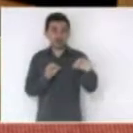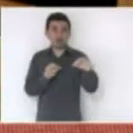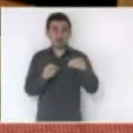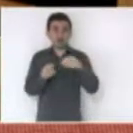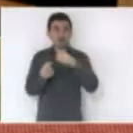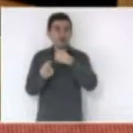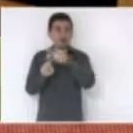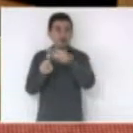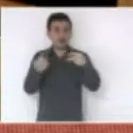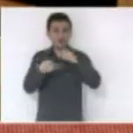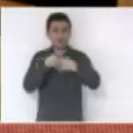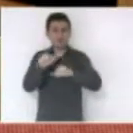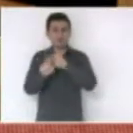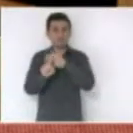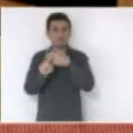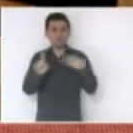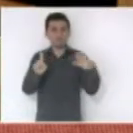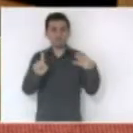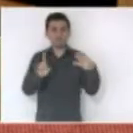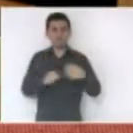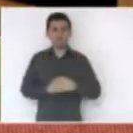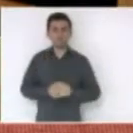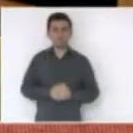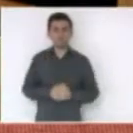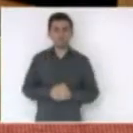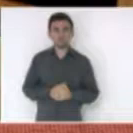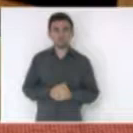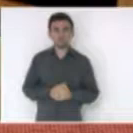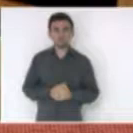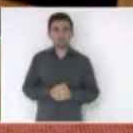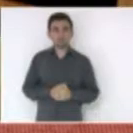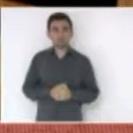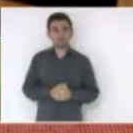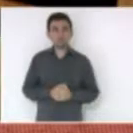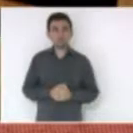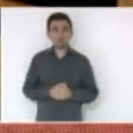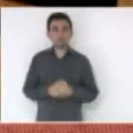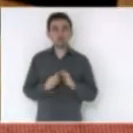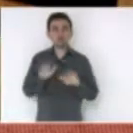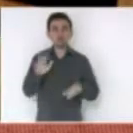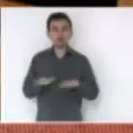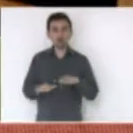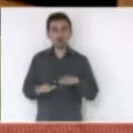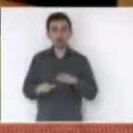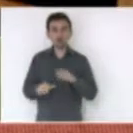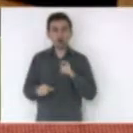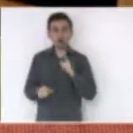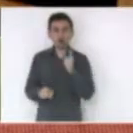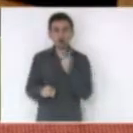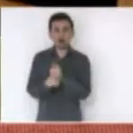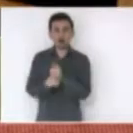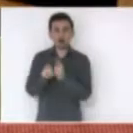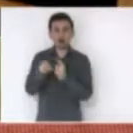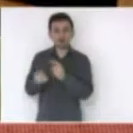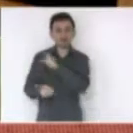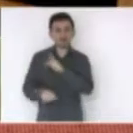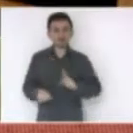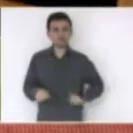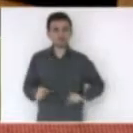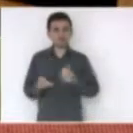municípios também tivemos algumas vezes com o presidente da Selesc